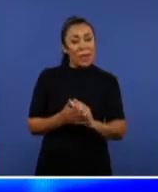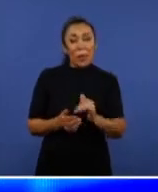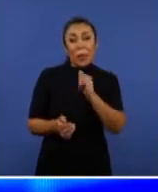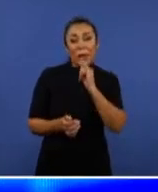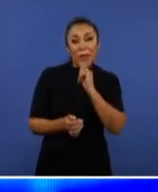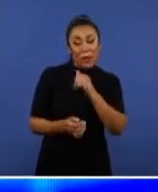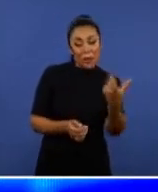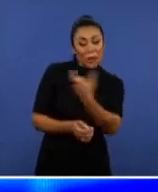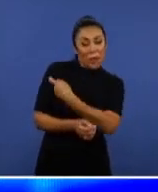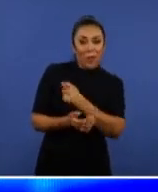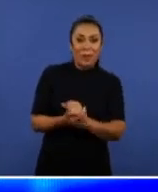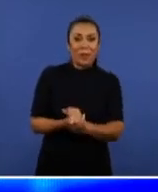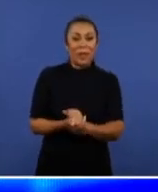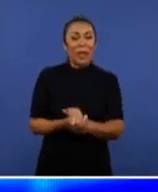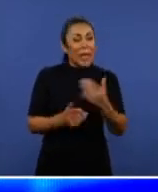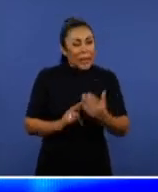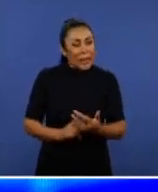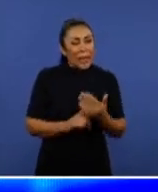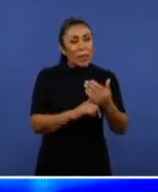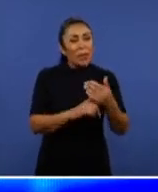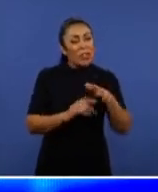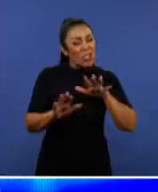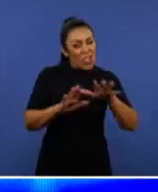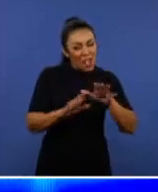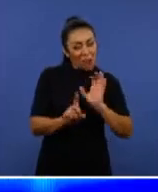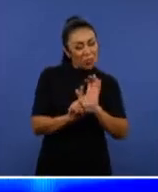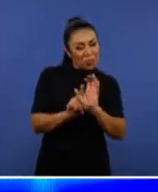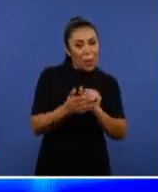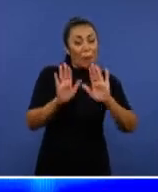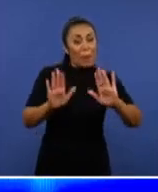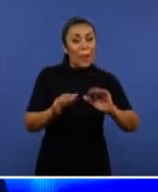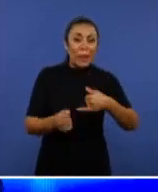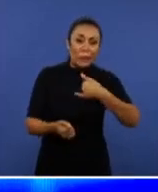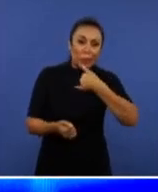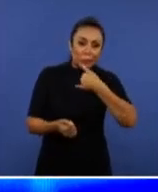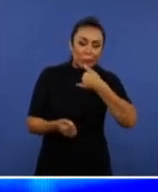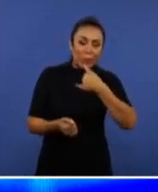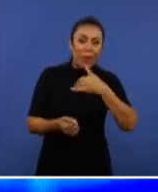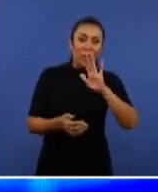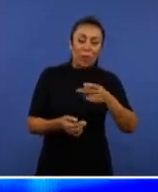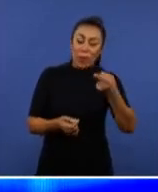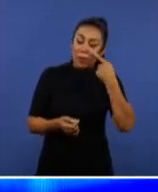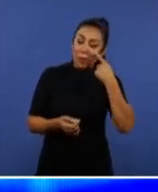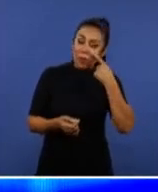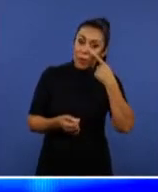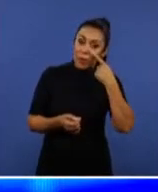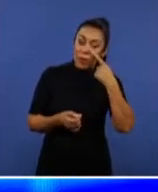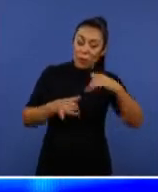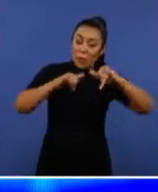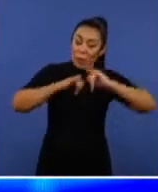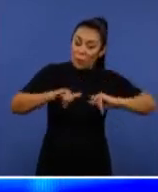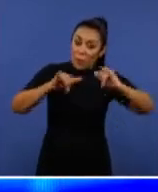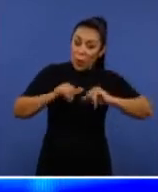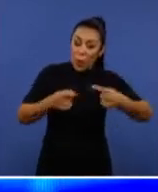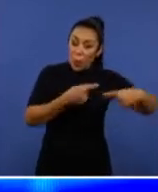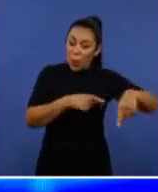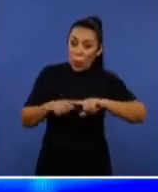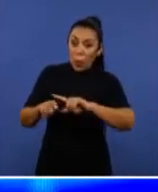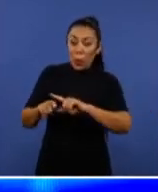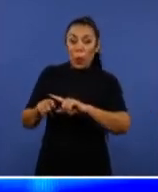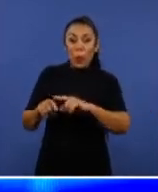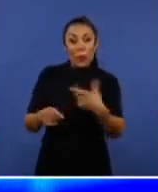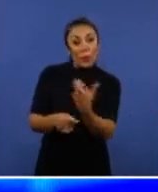A vacina está aí tecnologicamente dominada, mas infelizmente nós vimos propaganda contra a vacina. Disputa